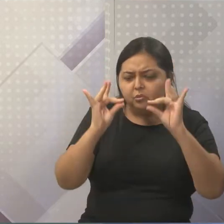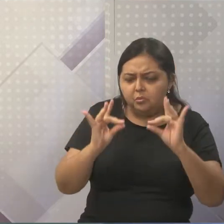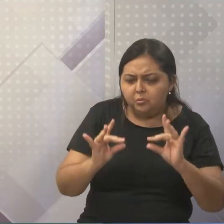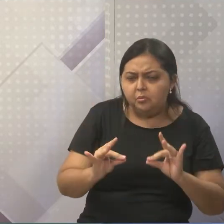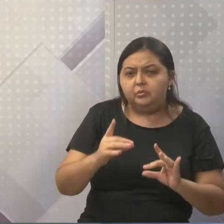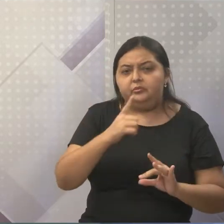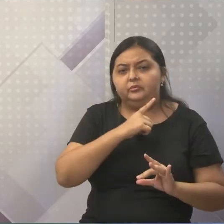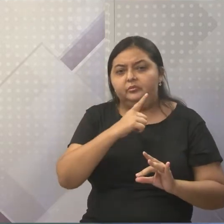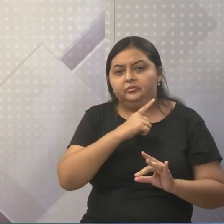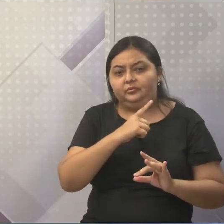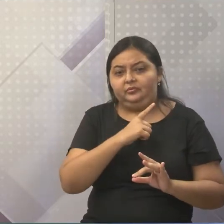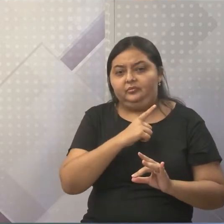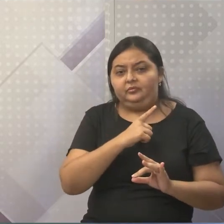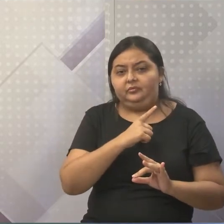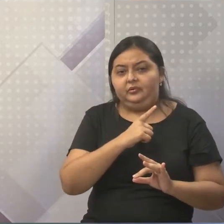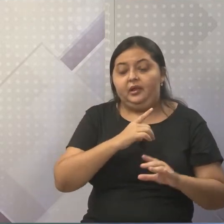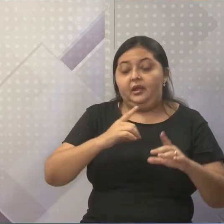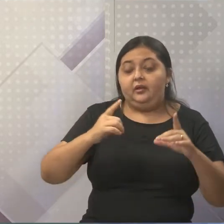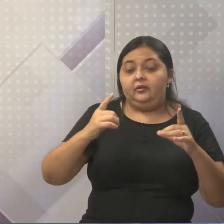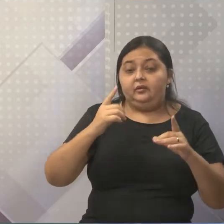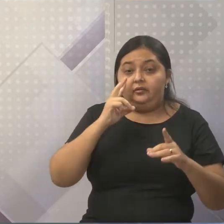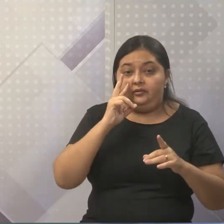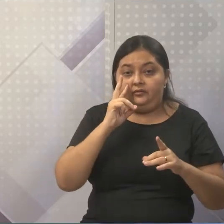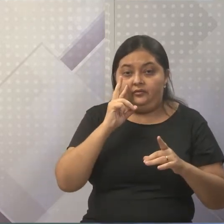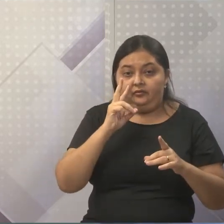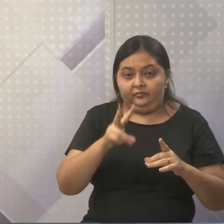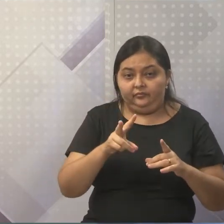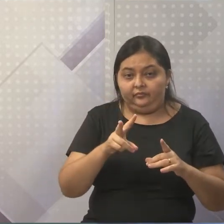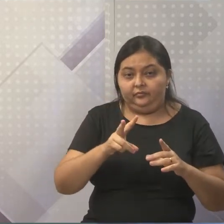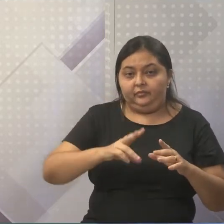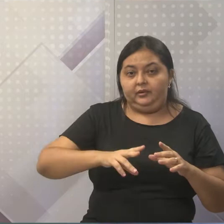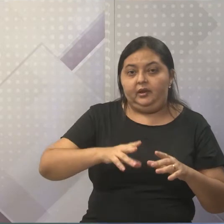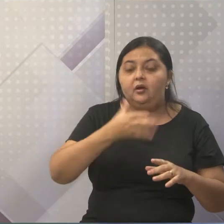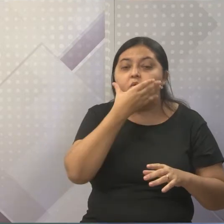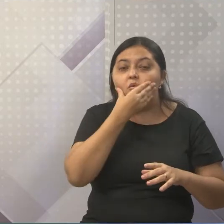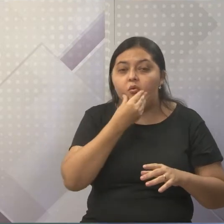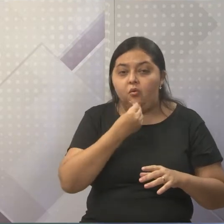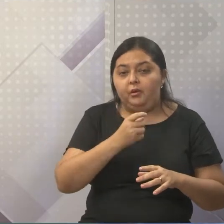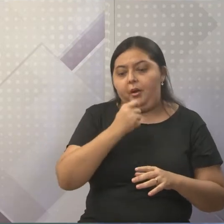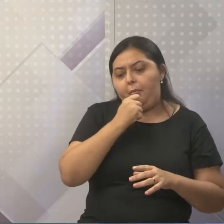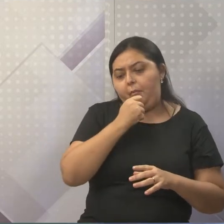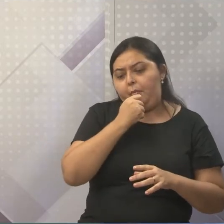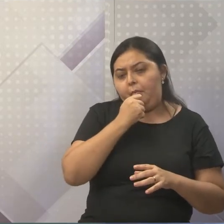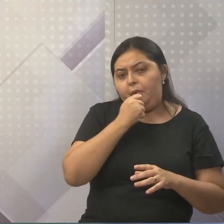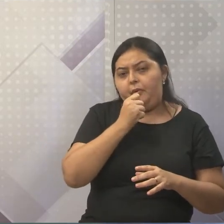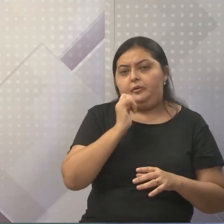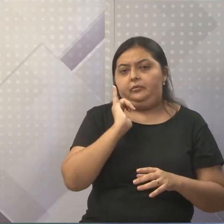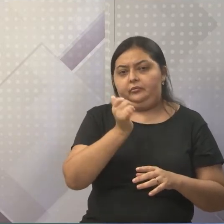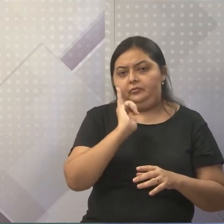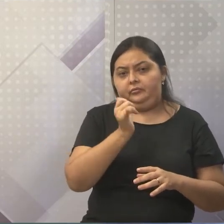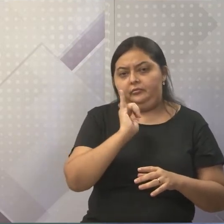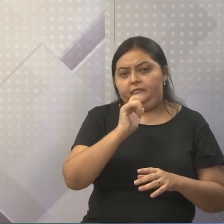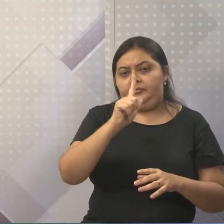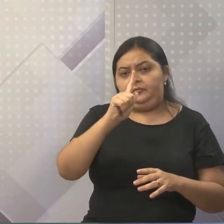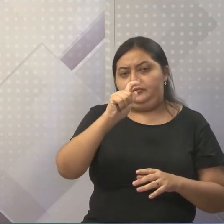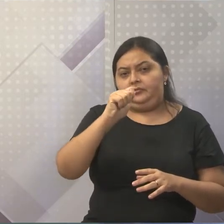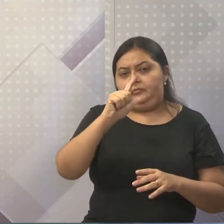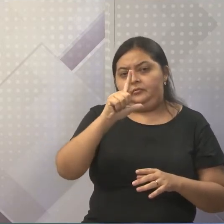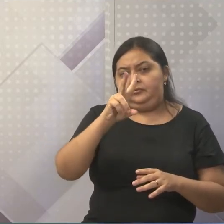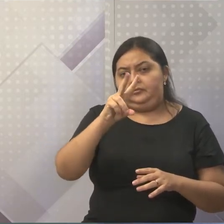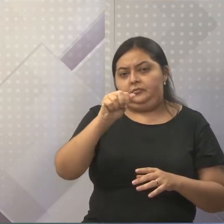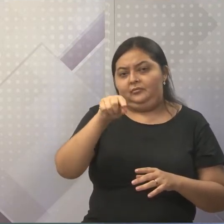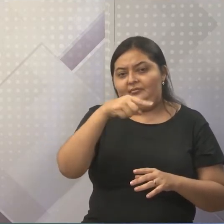Quando você coloca em campo o narrador, como o Galvão Bueno, que é quase um milenar, certo?